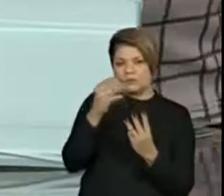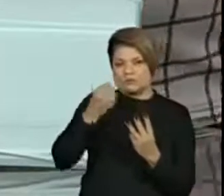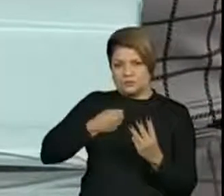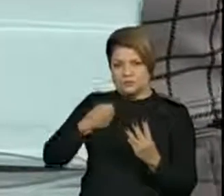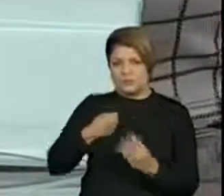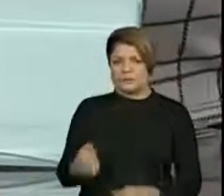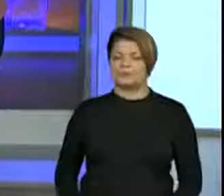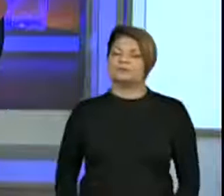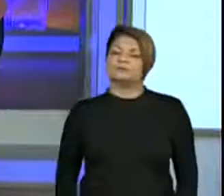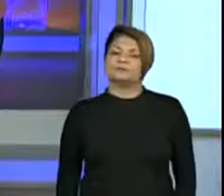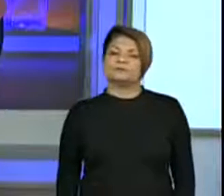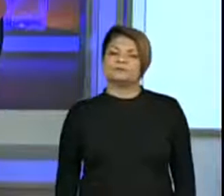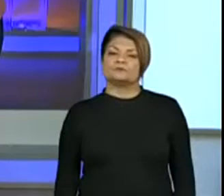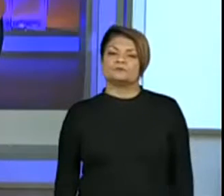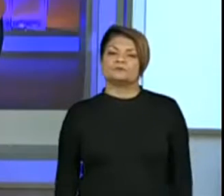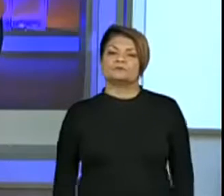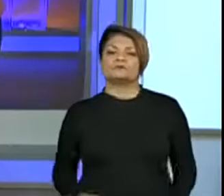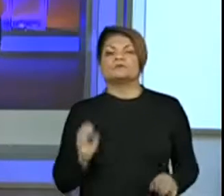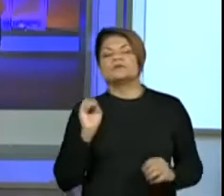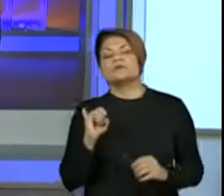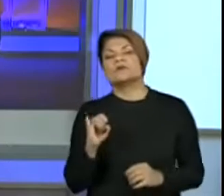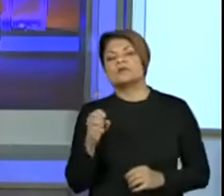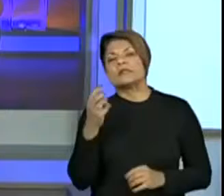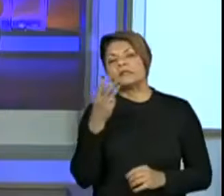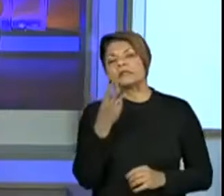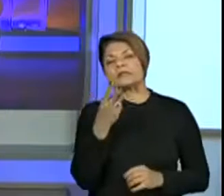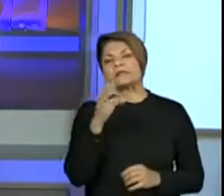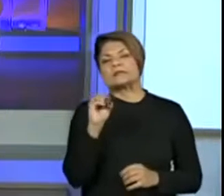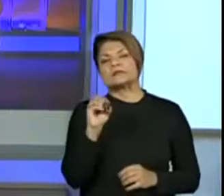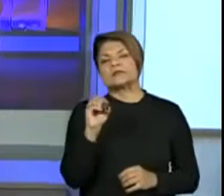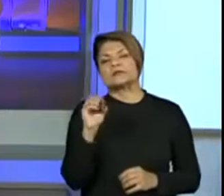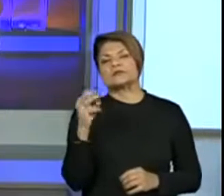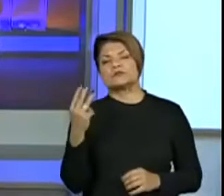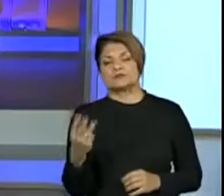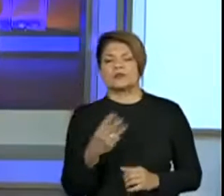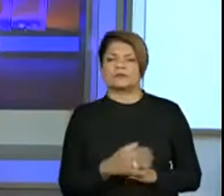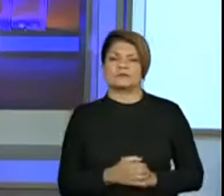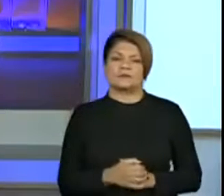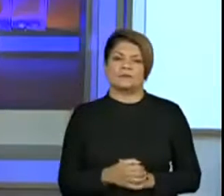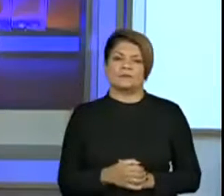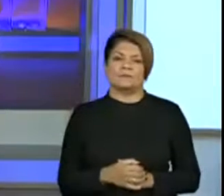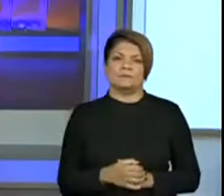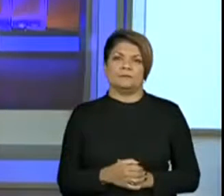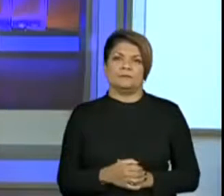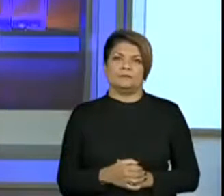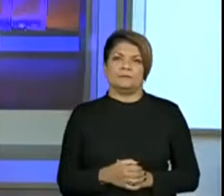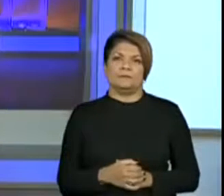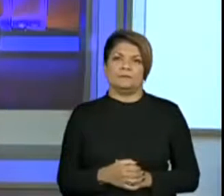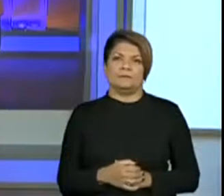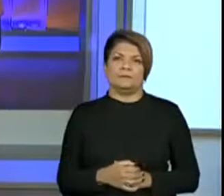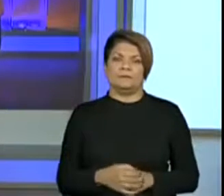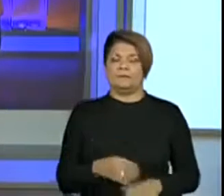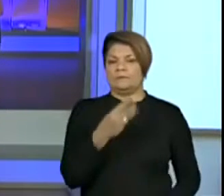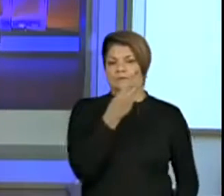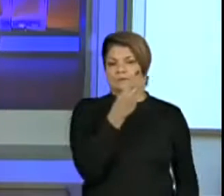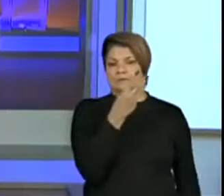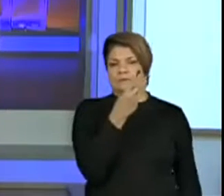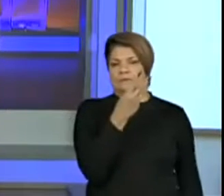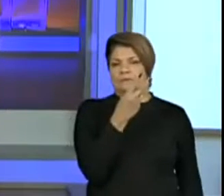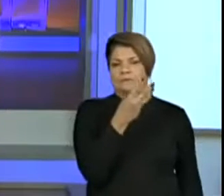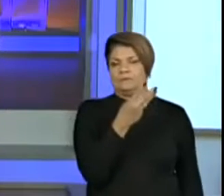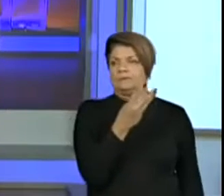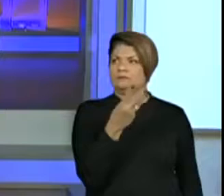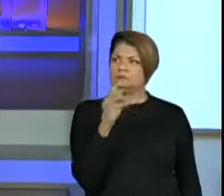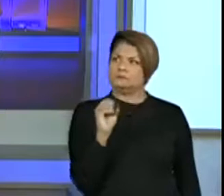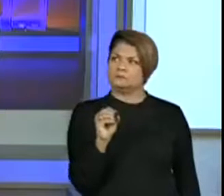Se fosse só o número 303, professora, como que seria? Porque 303 não teria nada na